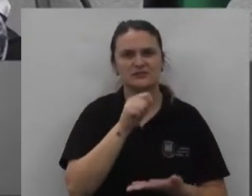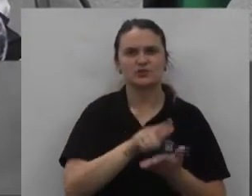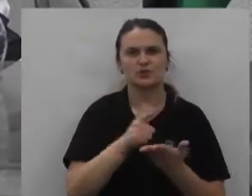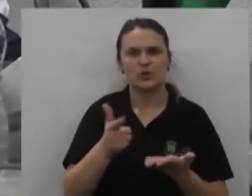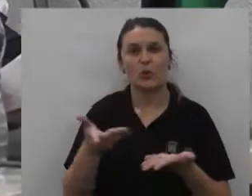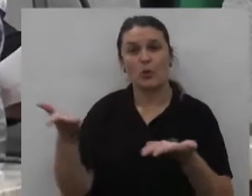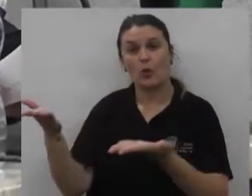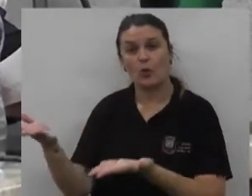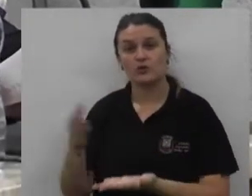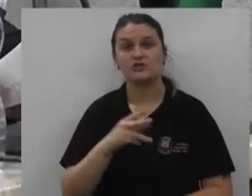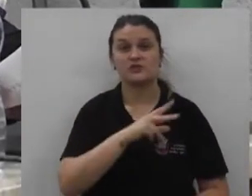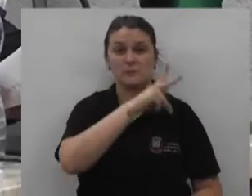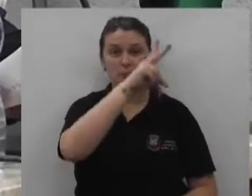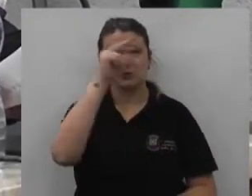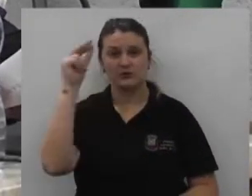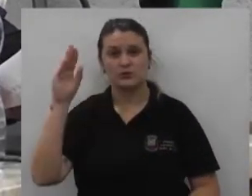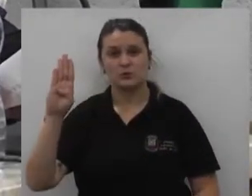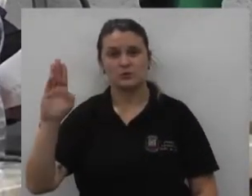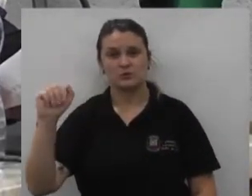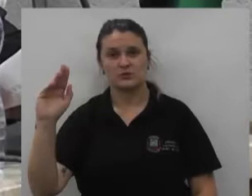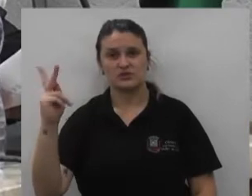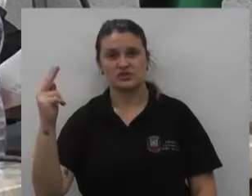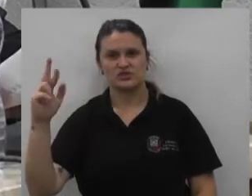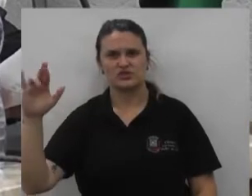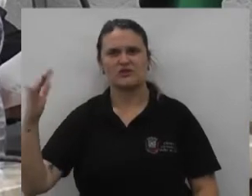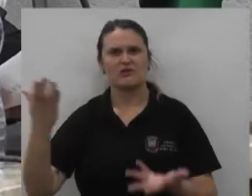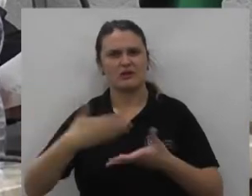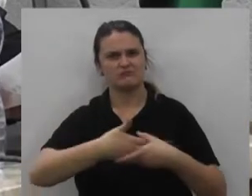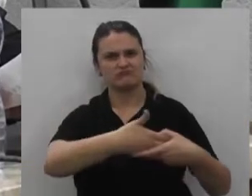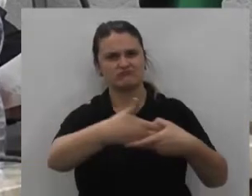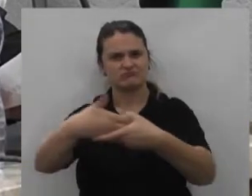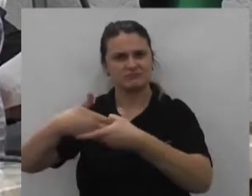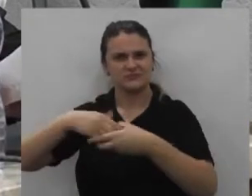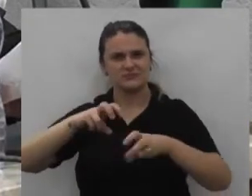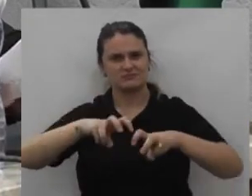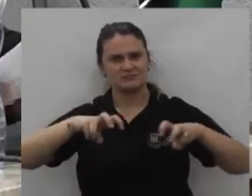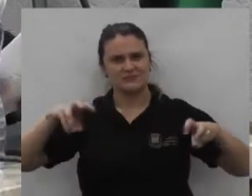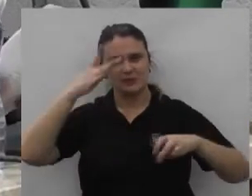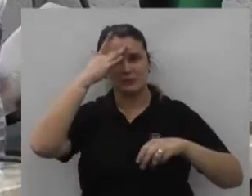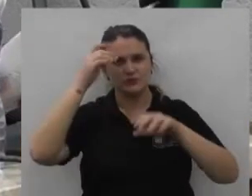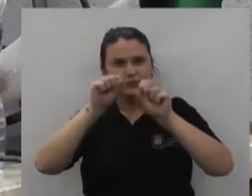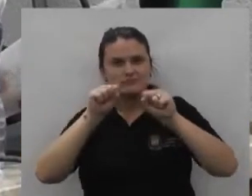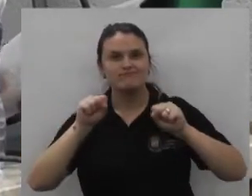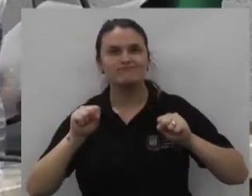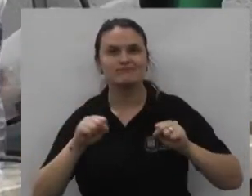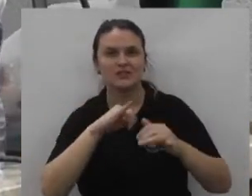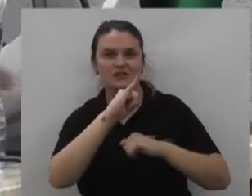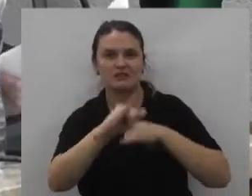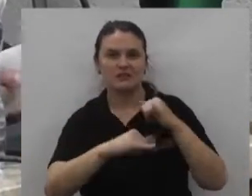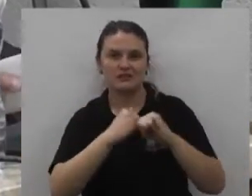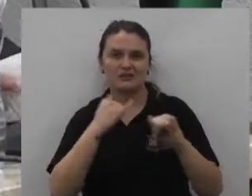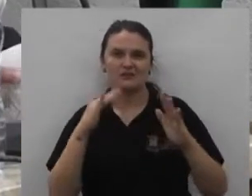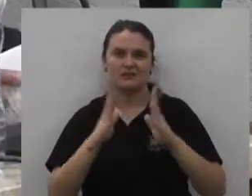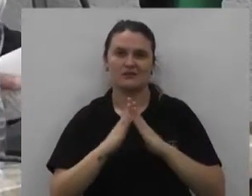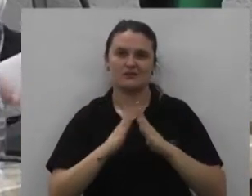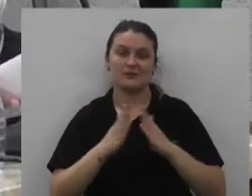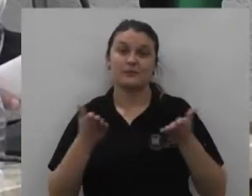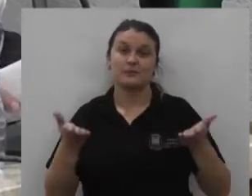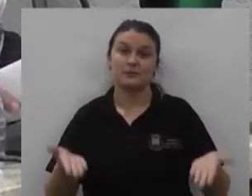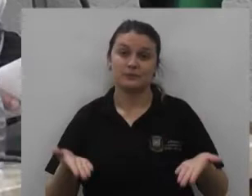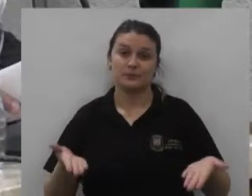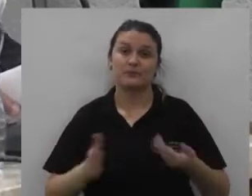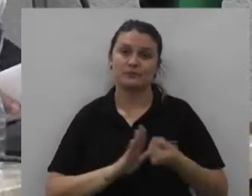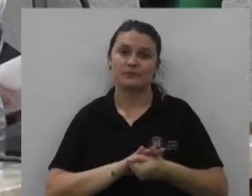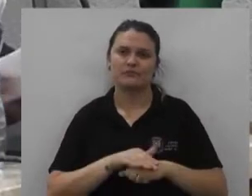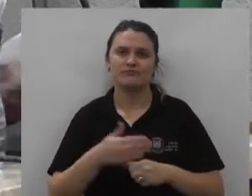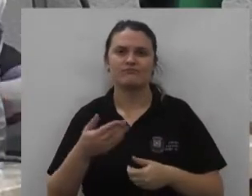pessoa do nosso prefeito Bachirabas quero cumprimentar todos os munícipes e os internautas que nos acompanham na noite de